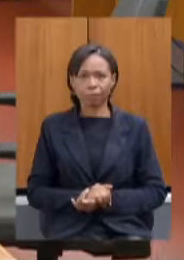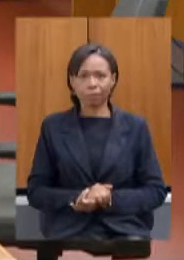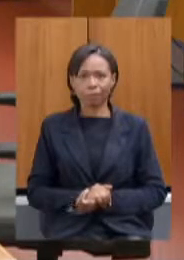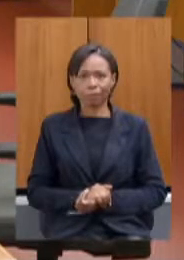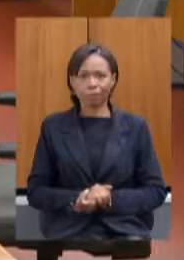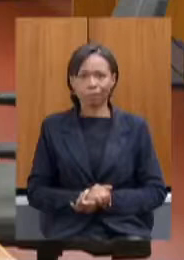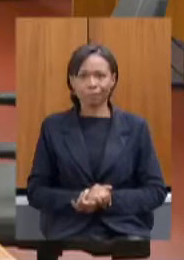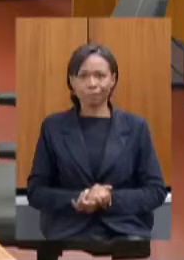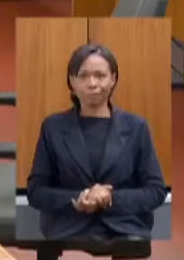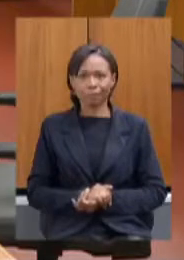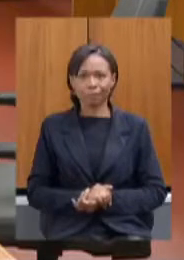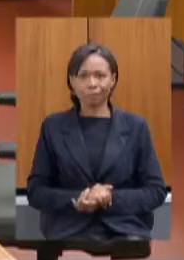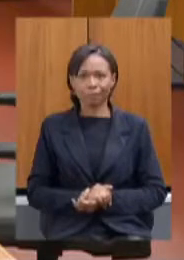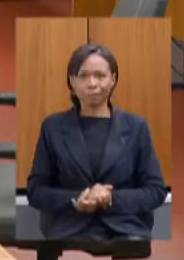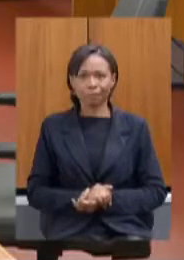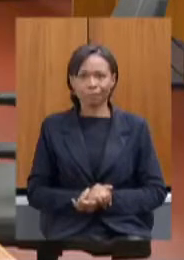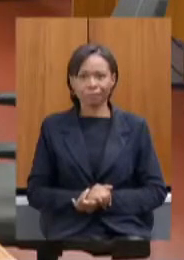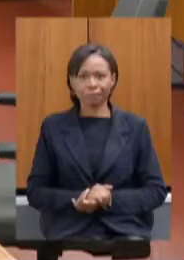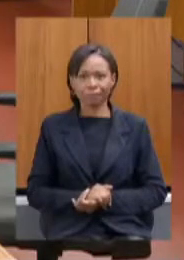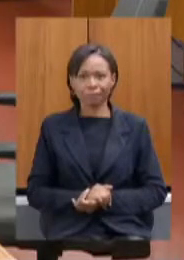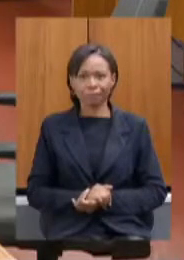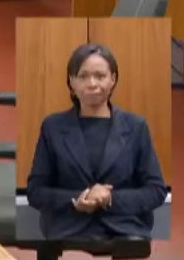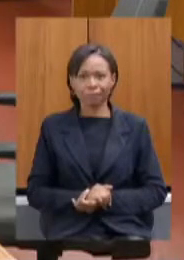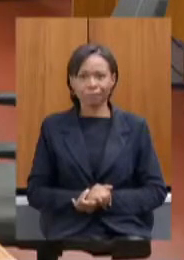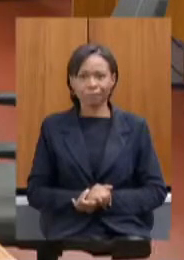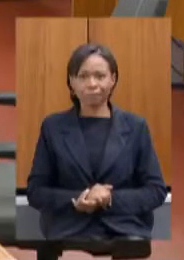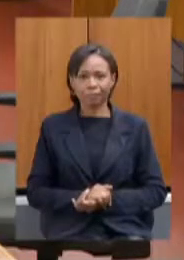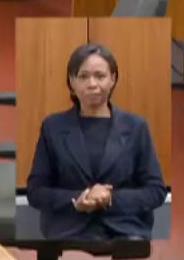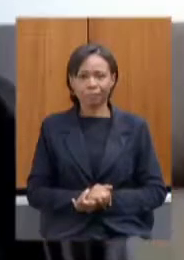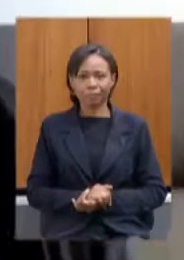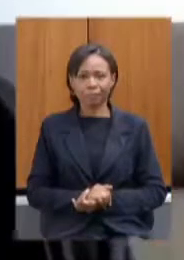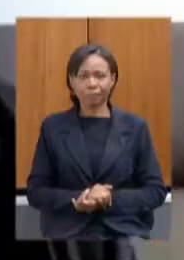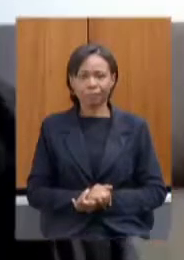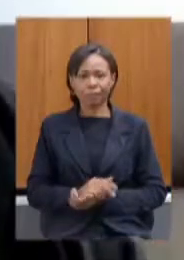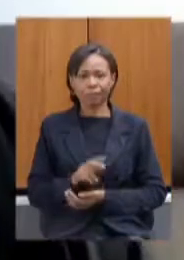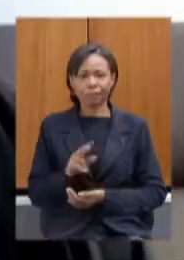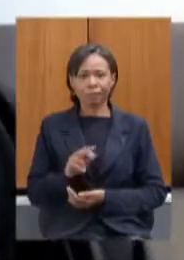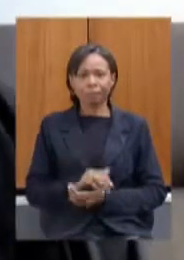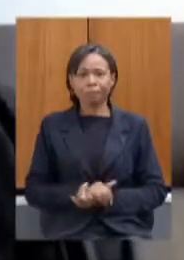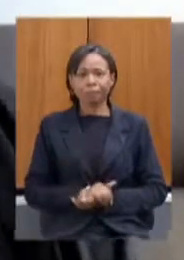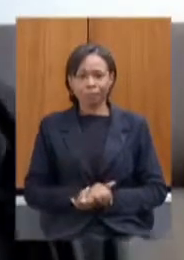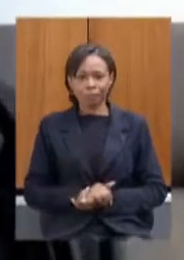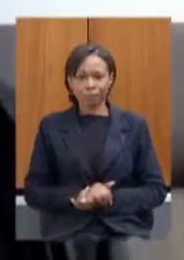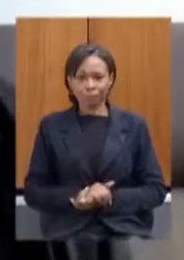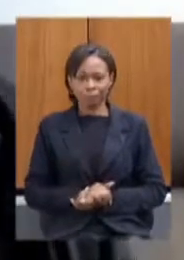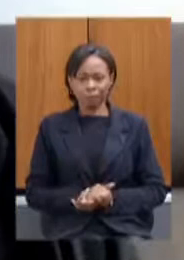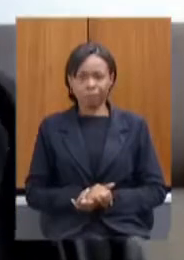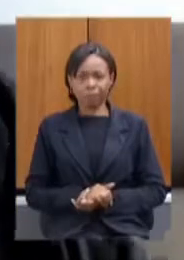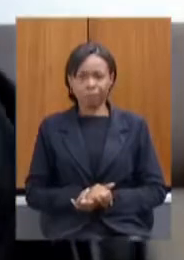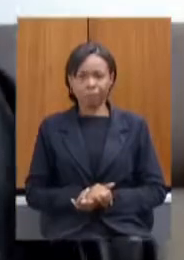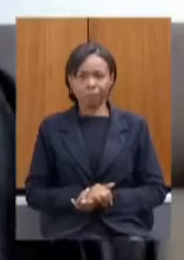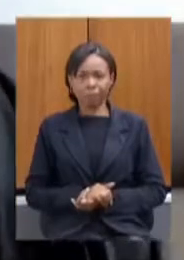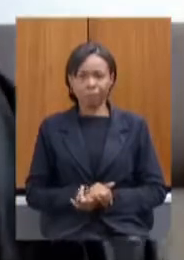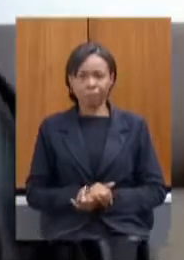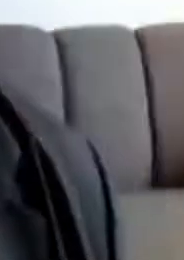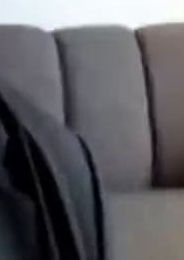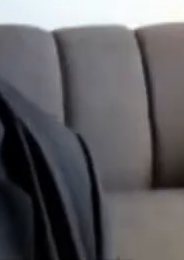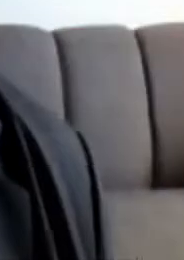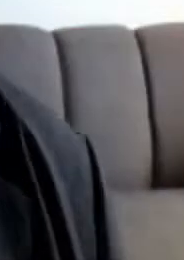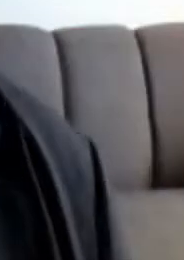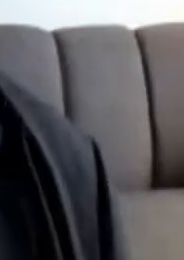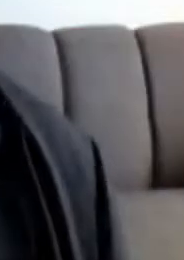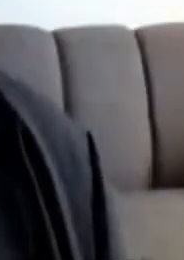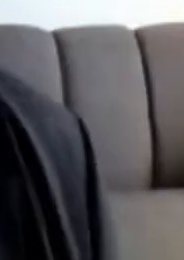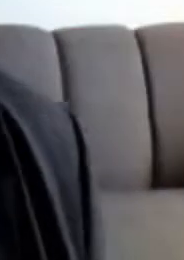Eu tenho ainda o presidente é rapidamente rapidamente só para esclarecer secretário